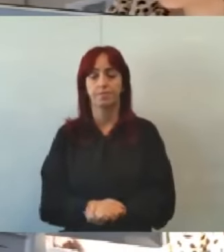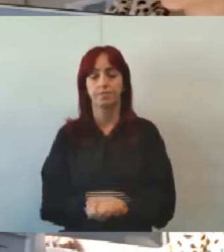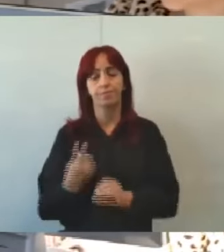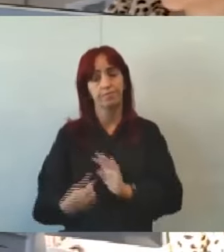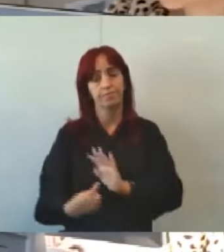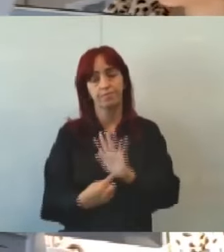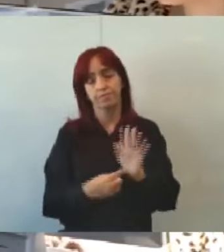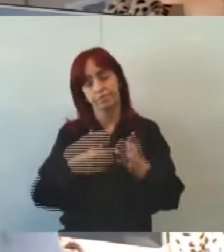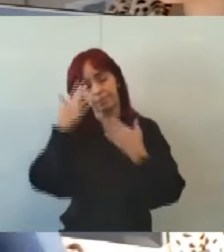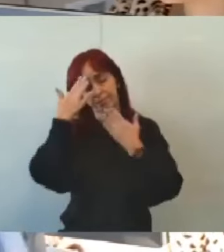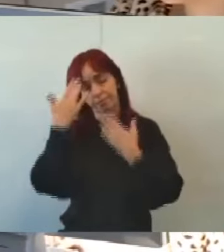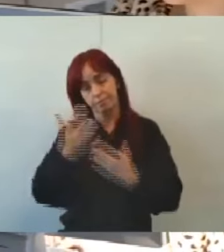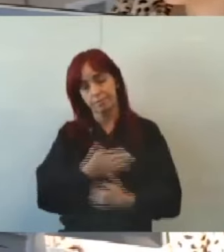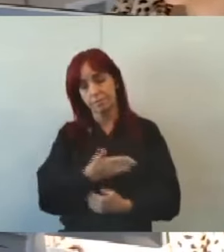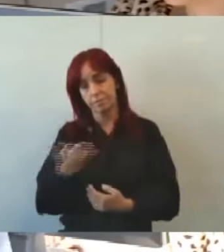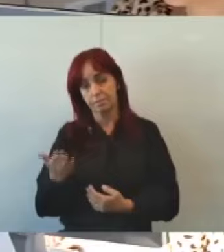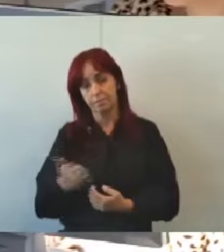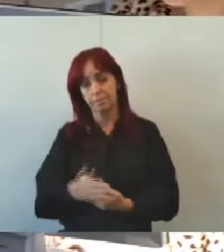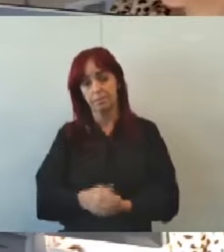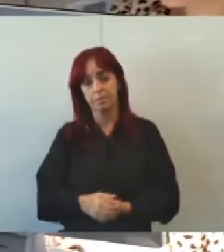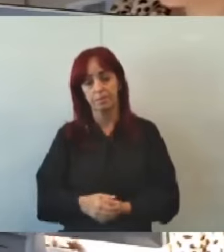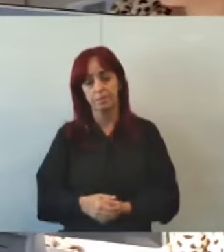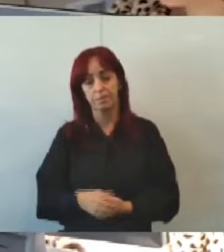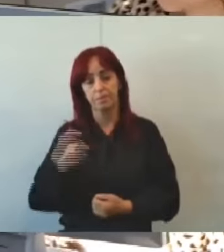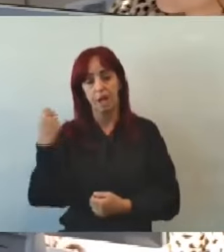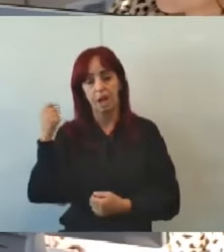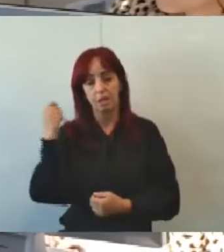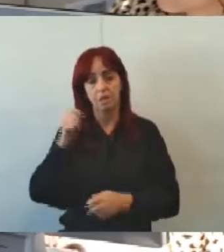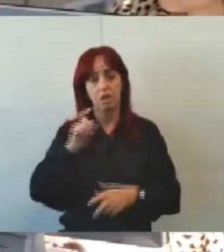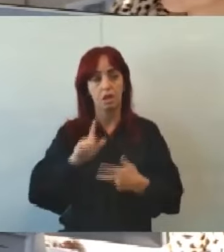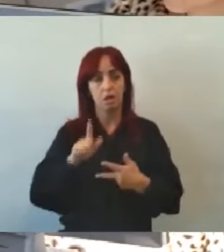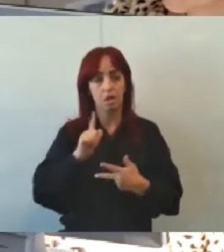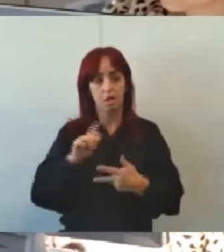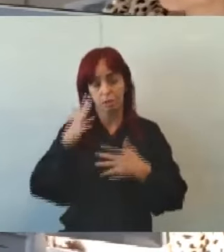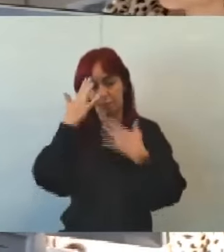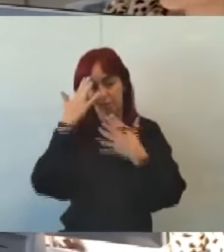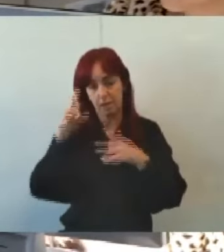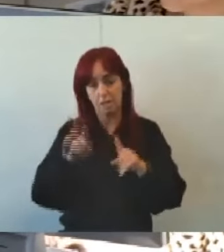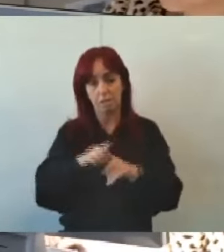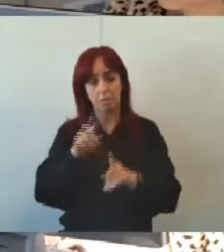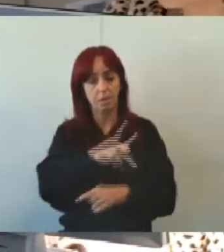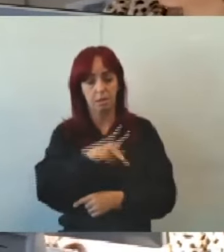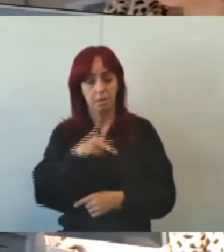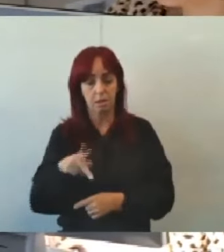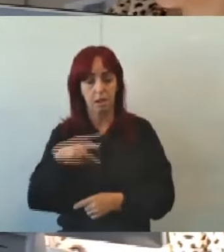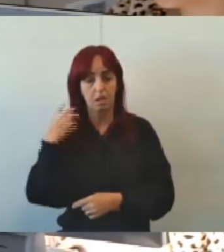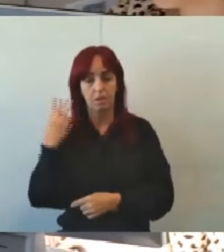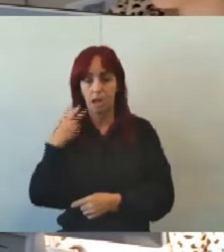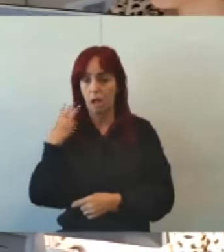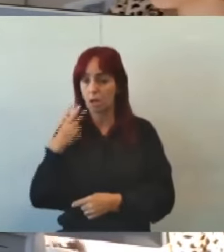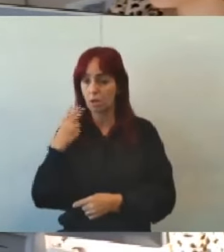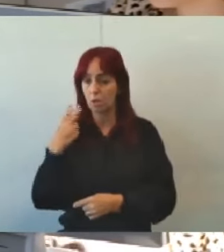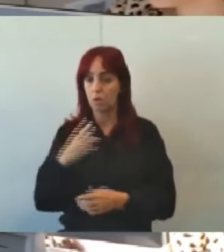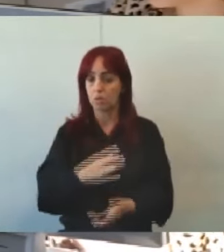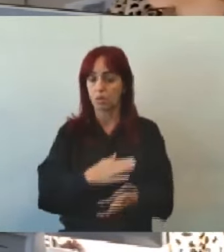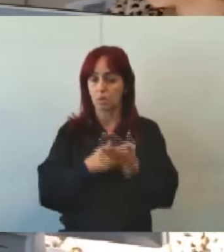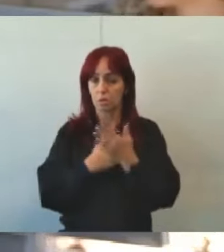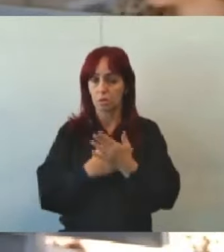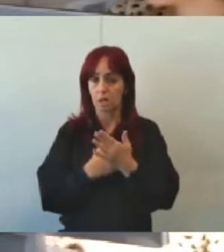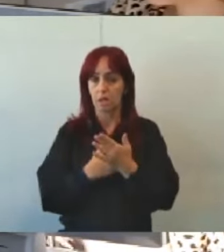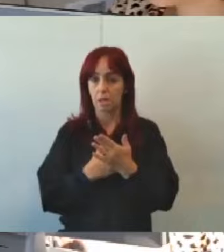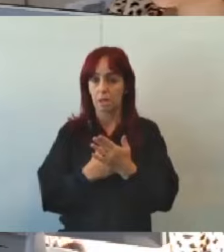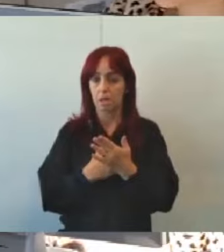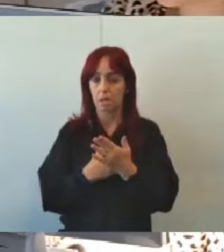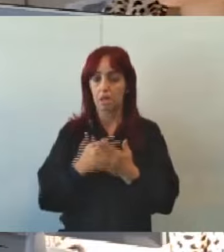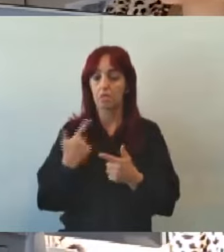agradeço a toda a assessoria legislativa o presidente aos vereadores que nos ajudaram que foi